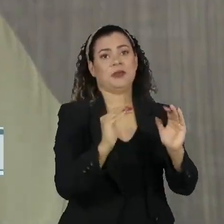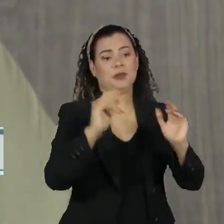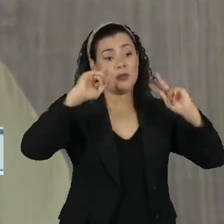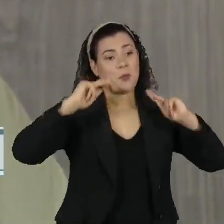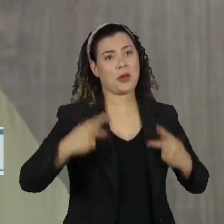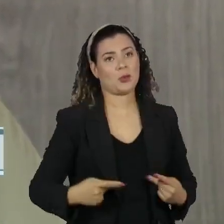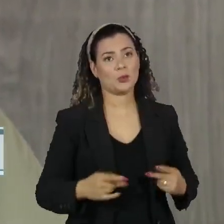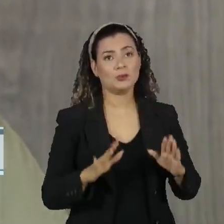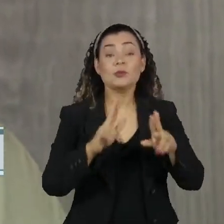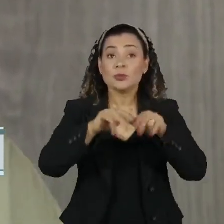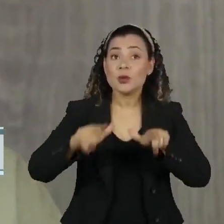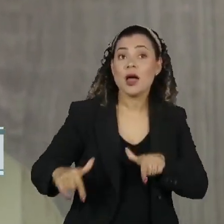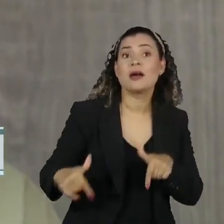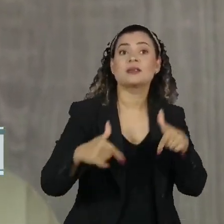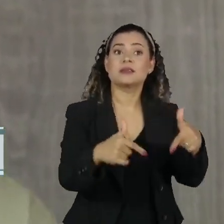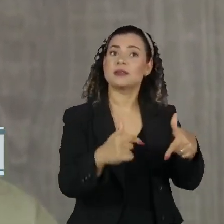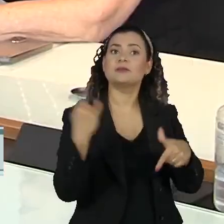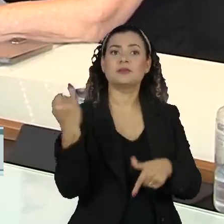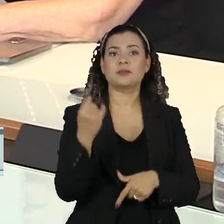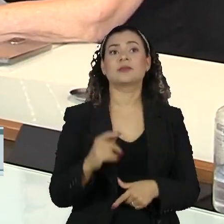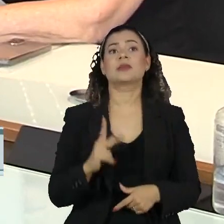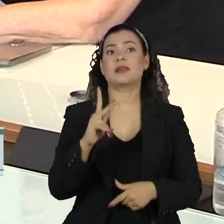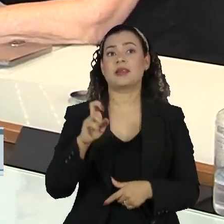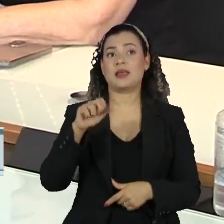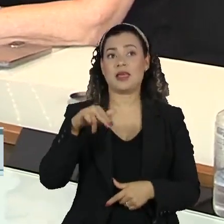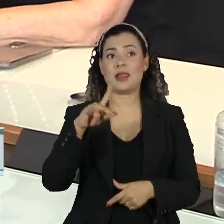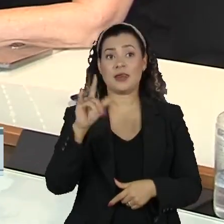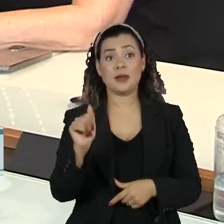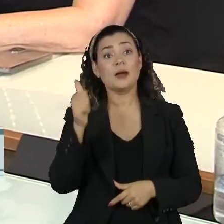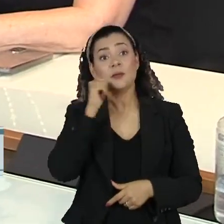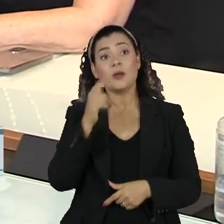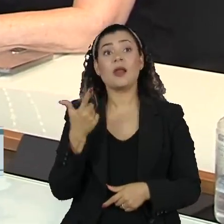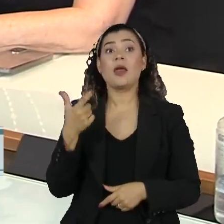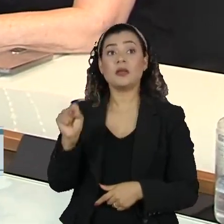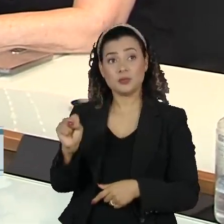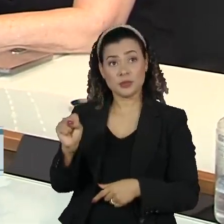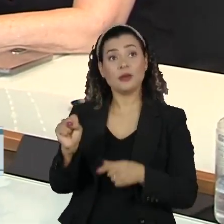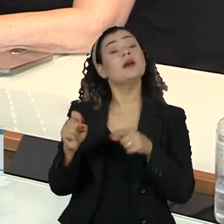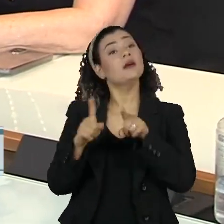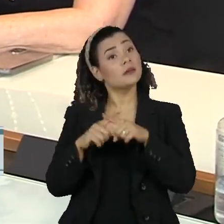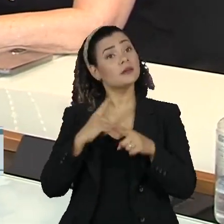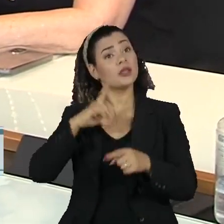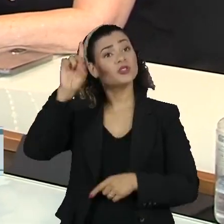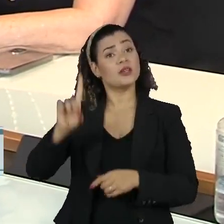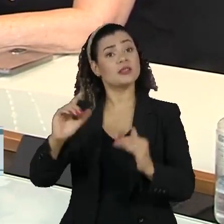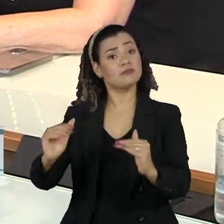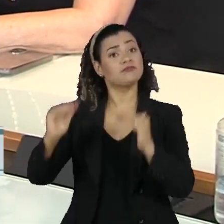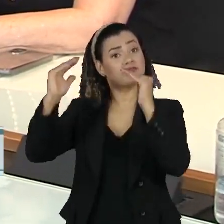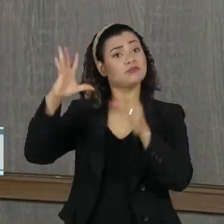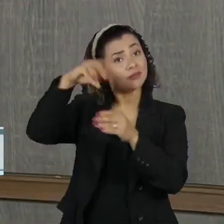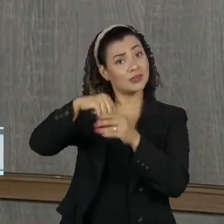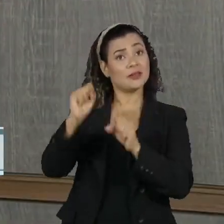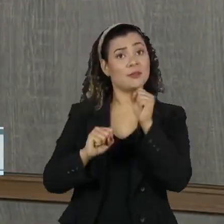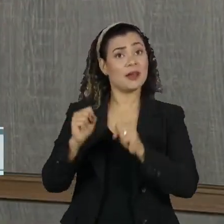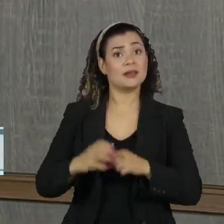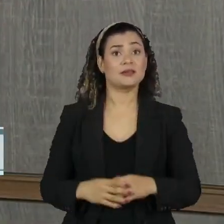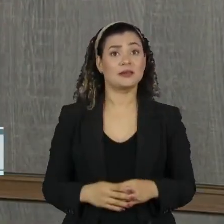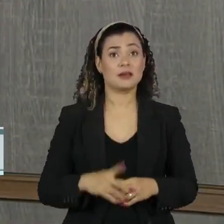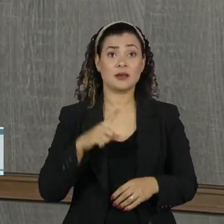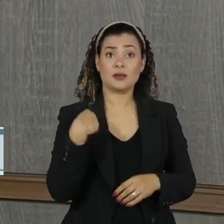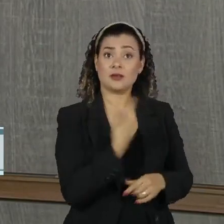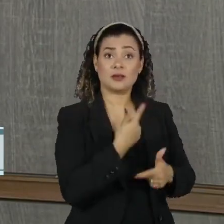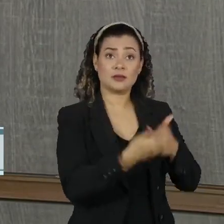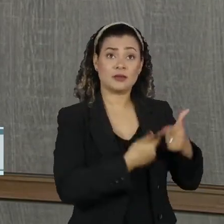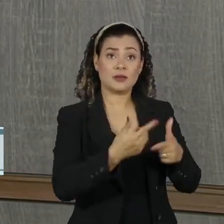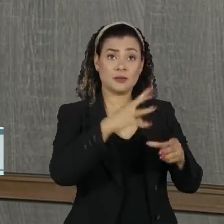Ações que fazem a diferença para a Quênia, uma mulher lésbica que ocupa um cargo de direção na empresa. O nosso ambiente de